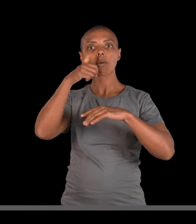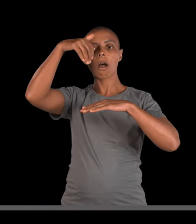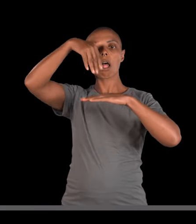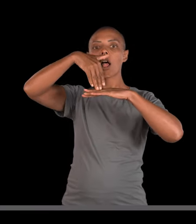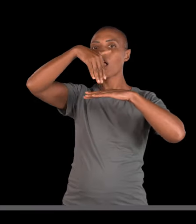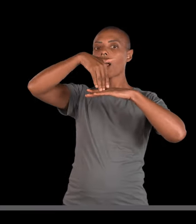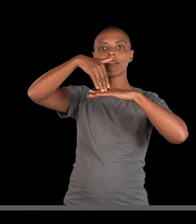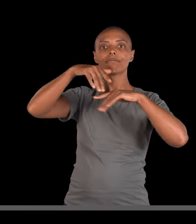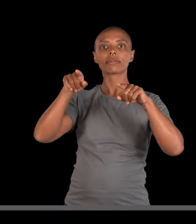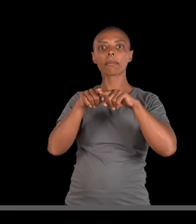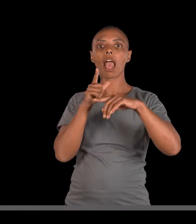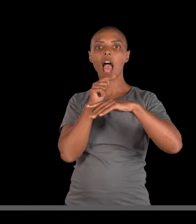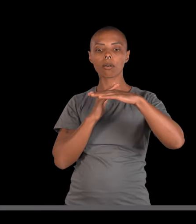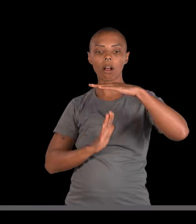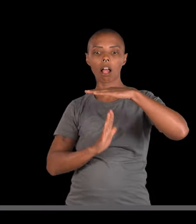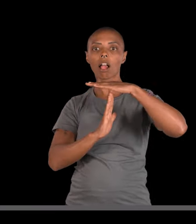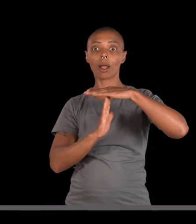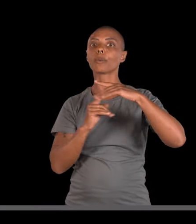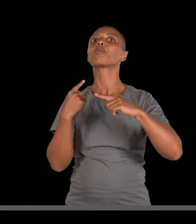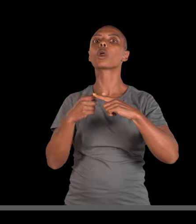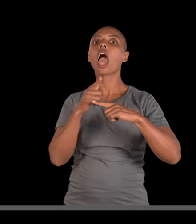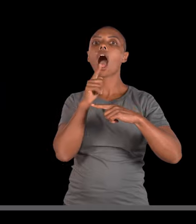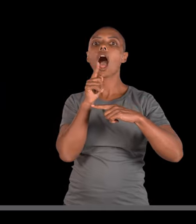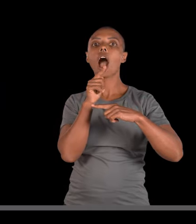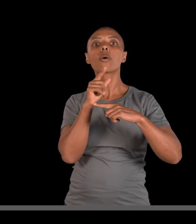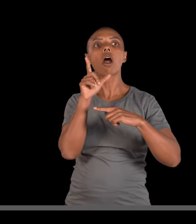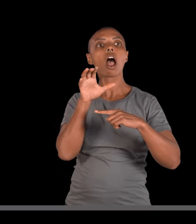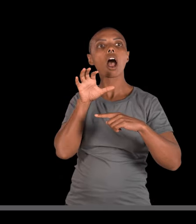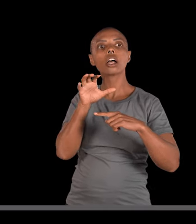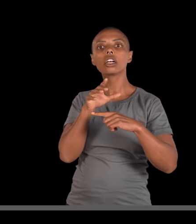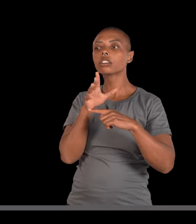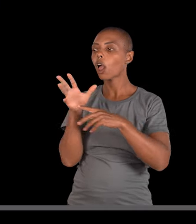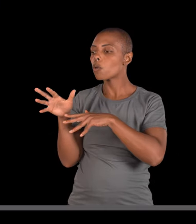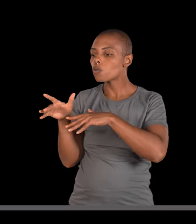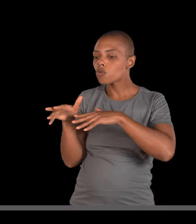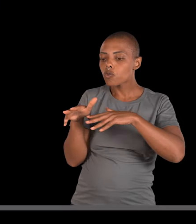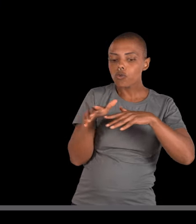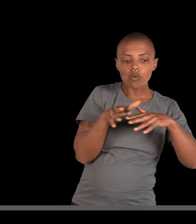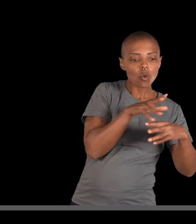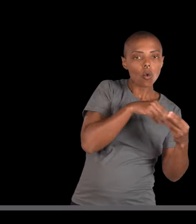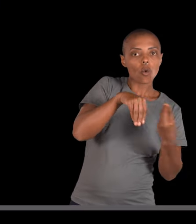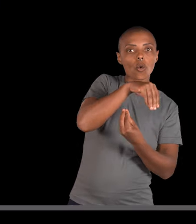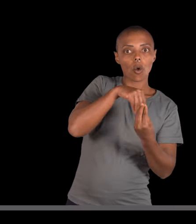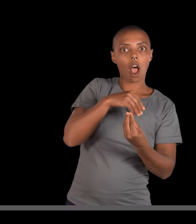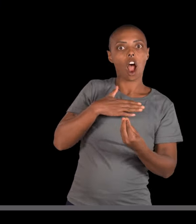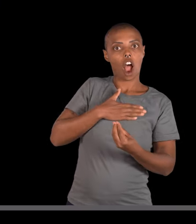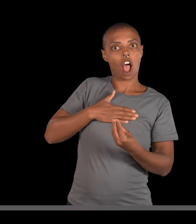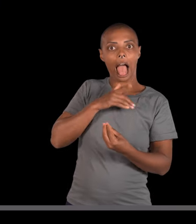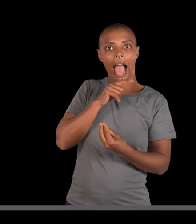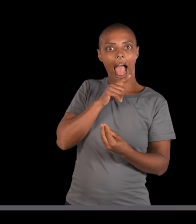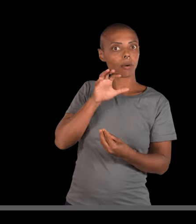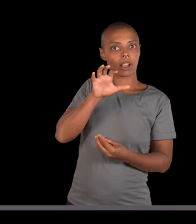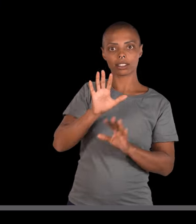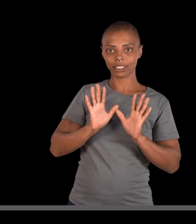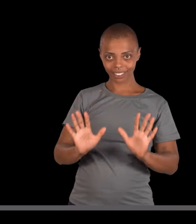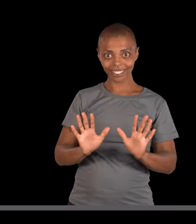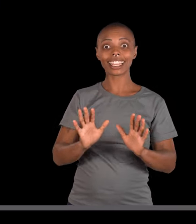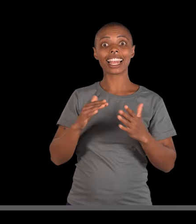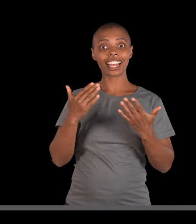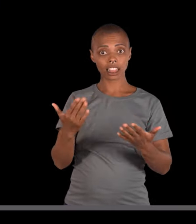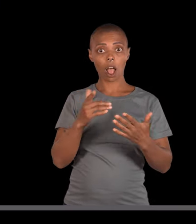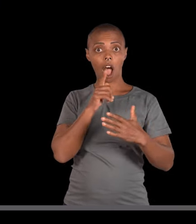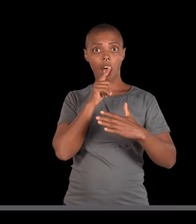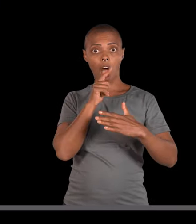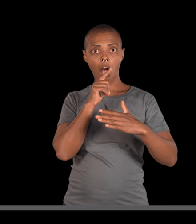água para dentro e para fora da célula porque a água se movimenta por osmose. Ela gosta de diluir. A água gosta de diluir.